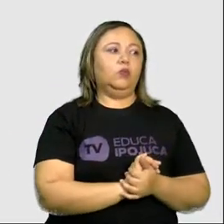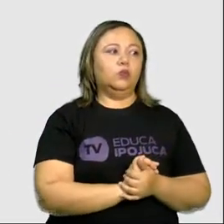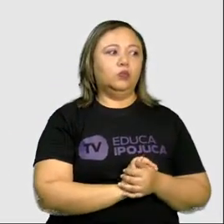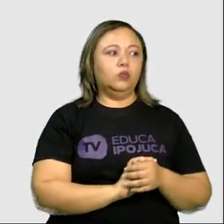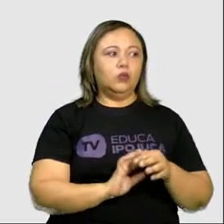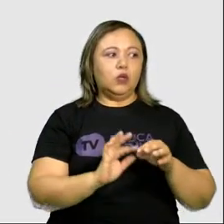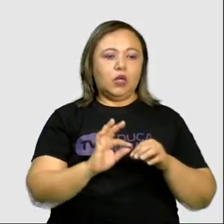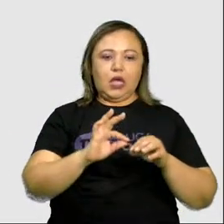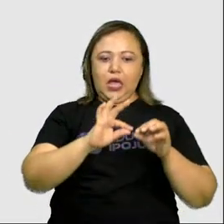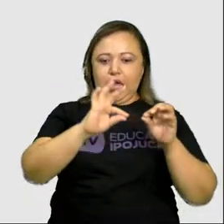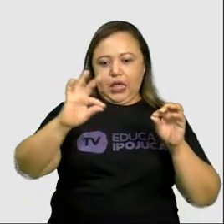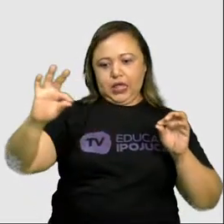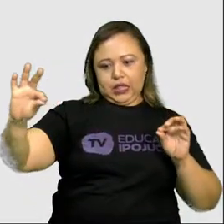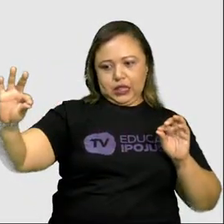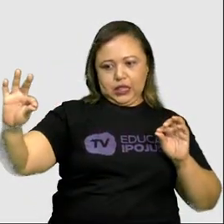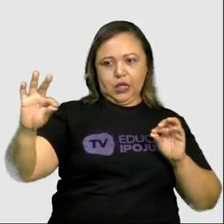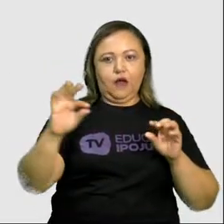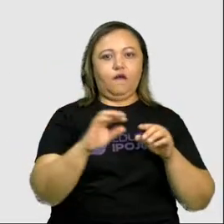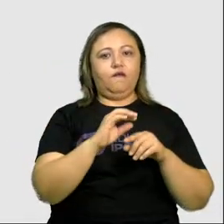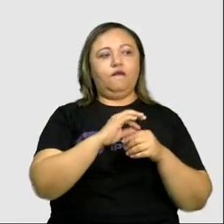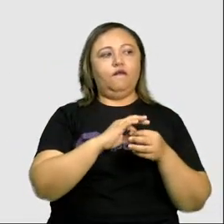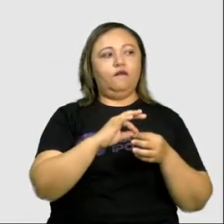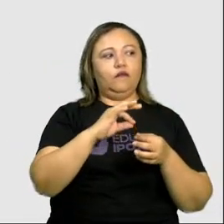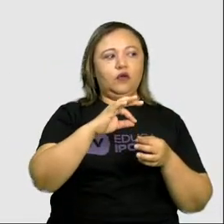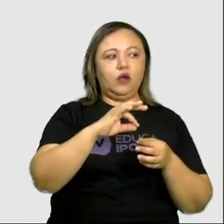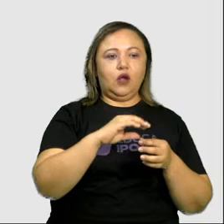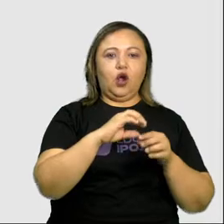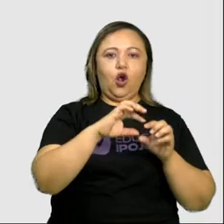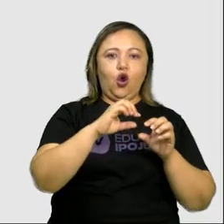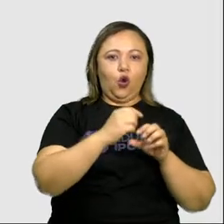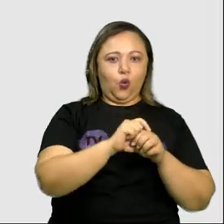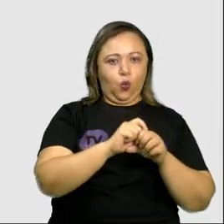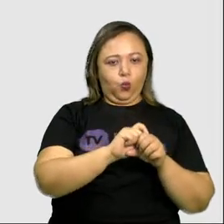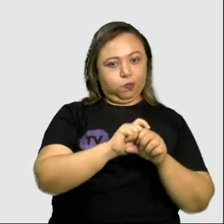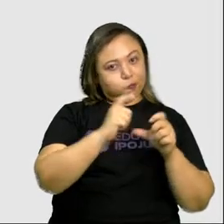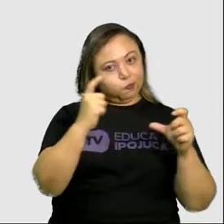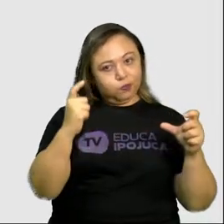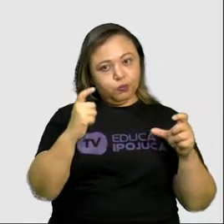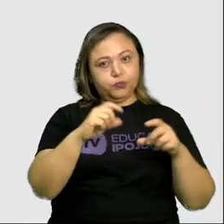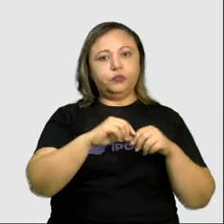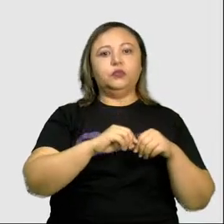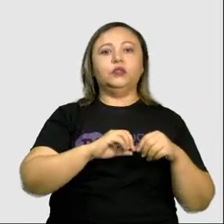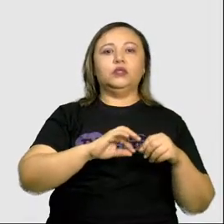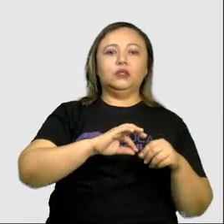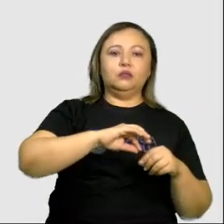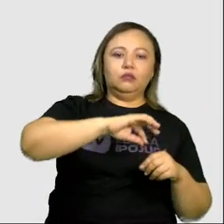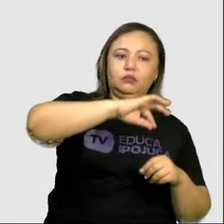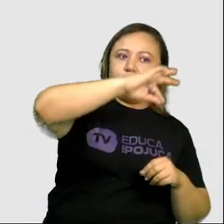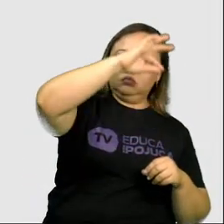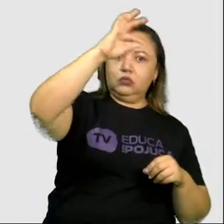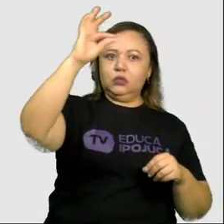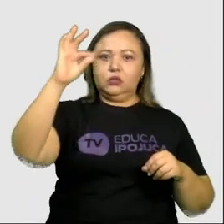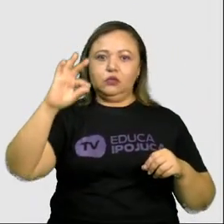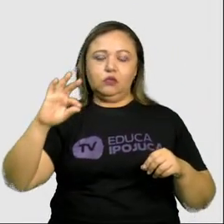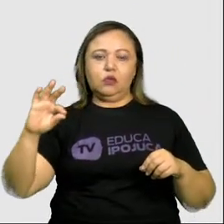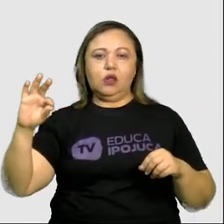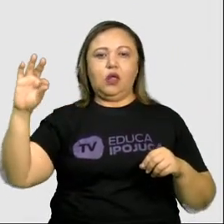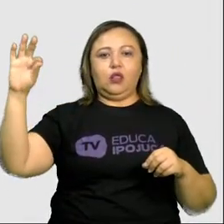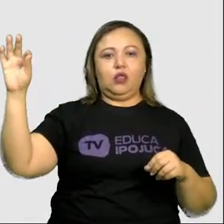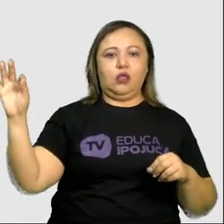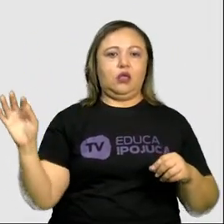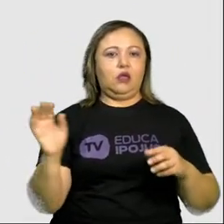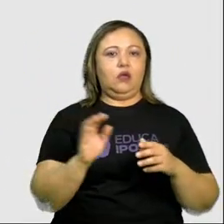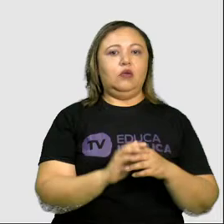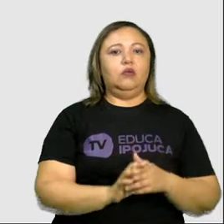Reta, fina, grossa. Inclinada, ondulada e